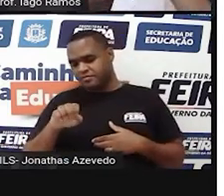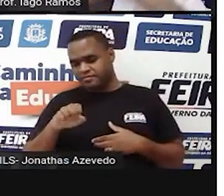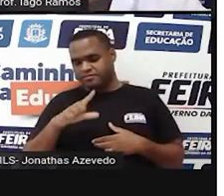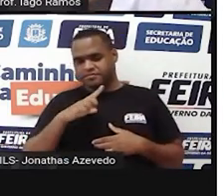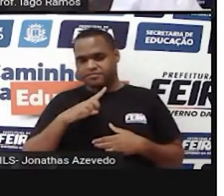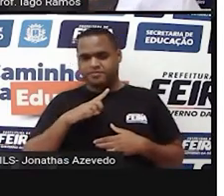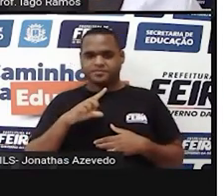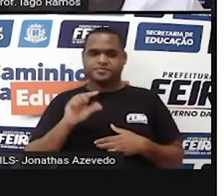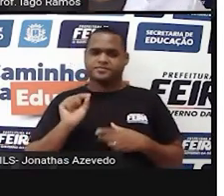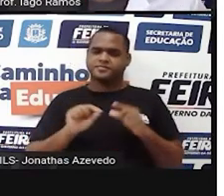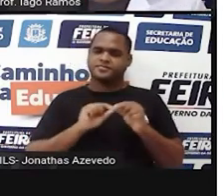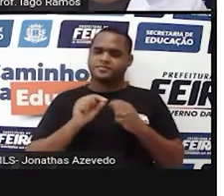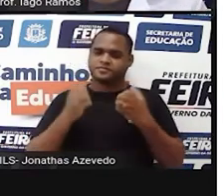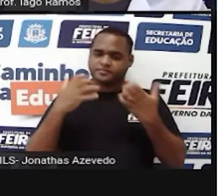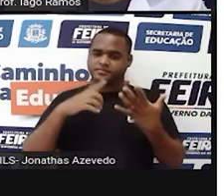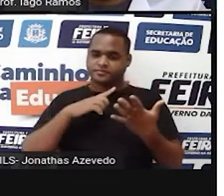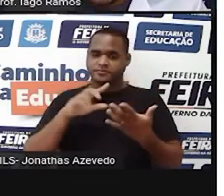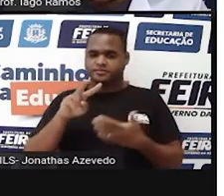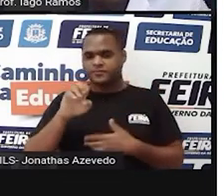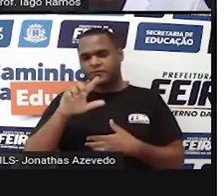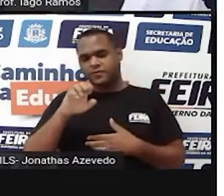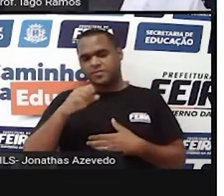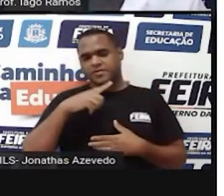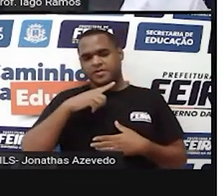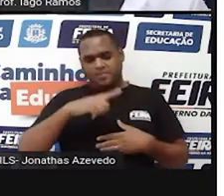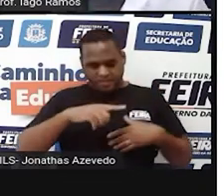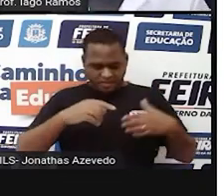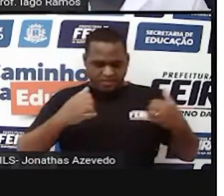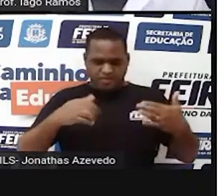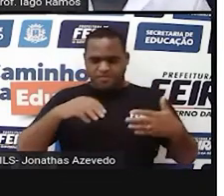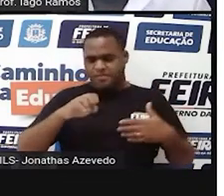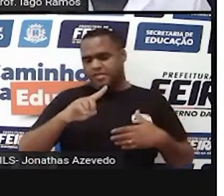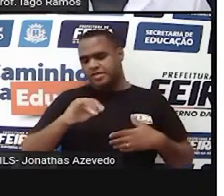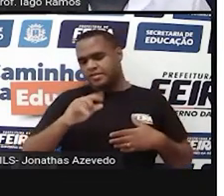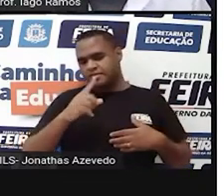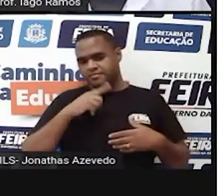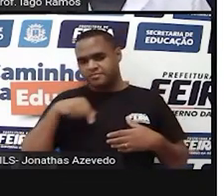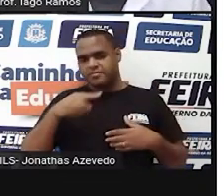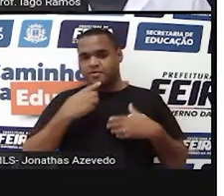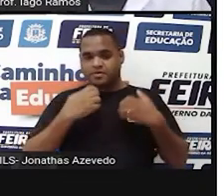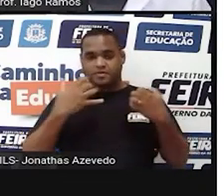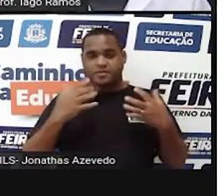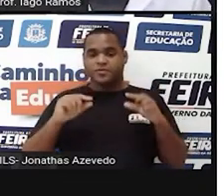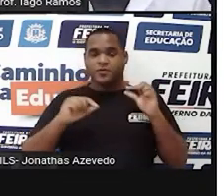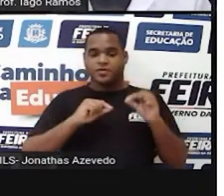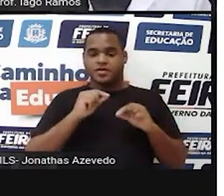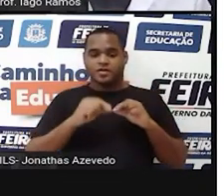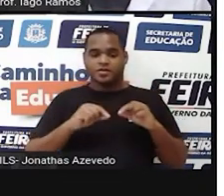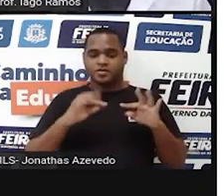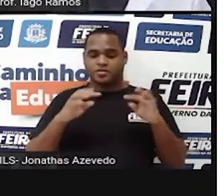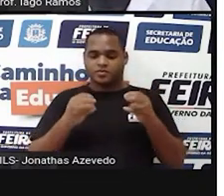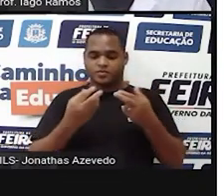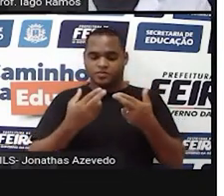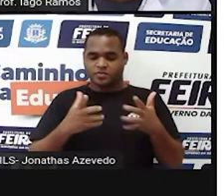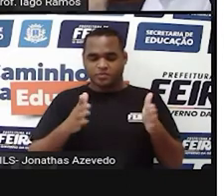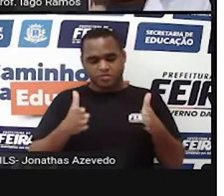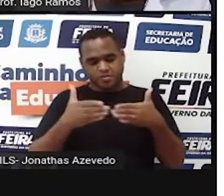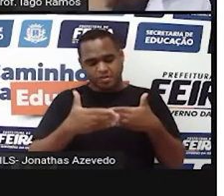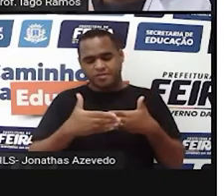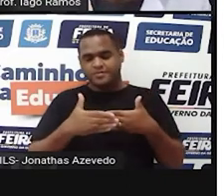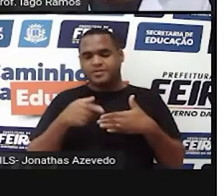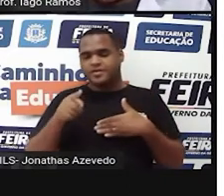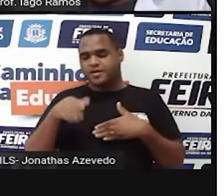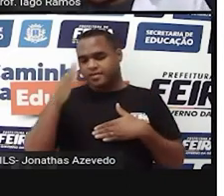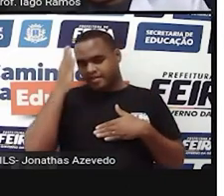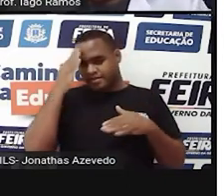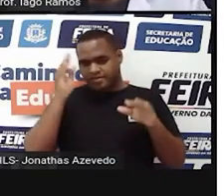O volume também é uma medida. Pois é. E aqui a gente vai falar de volume de cubo e paralelepípedo. Bora